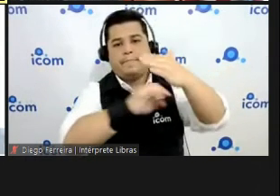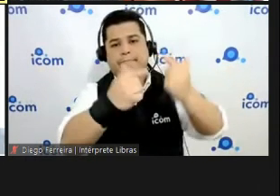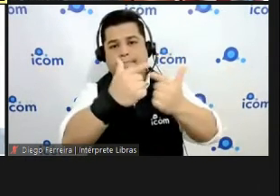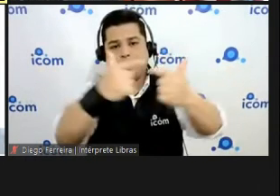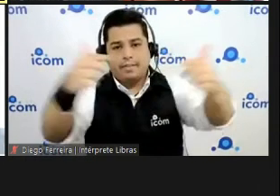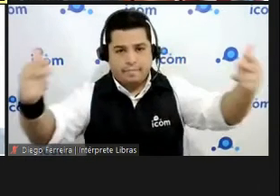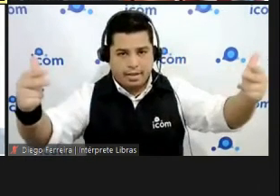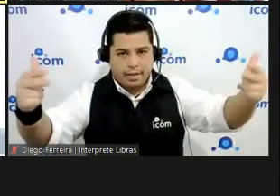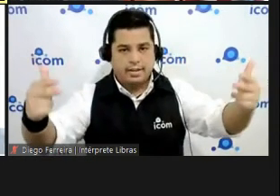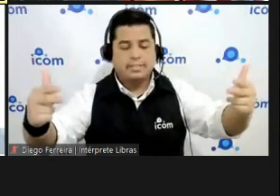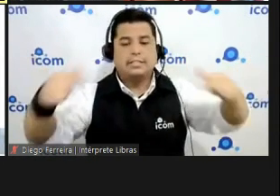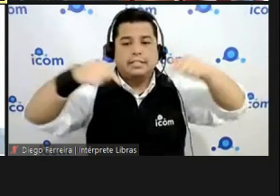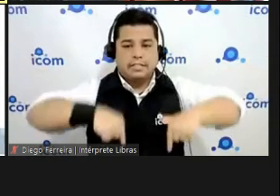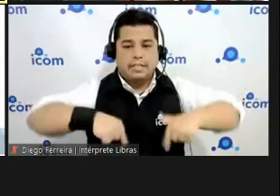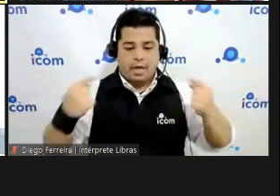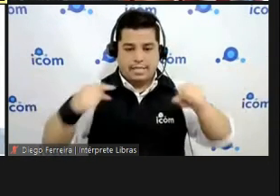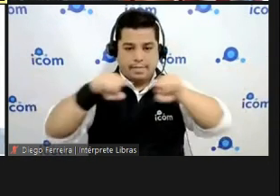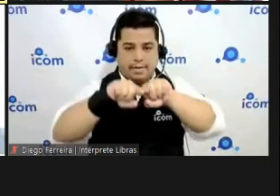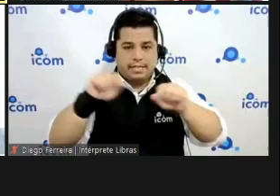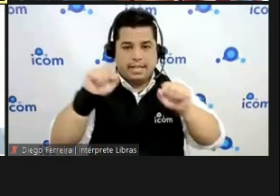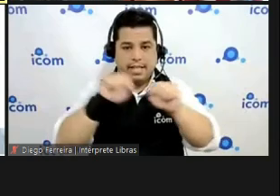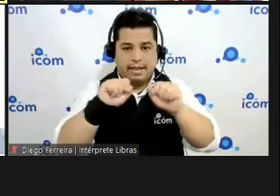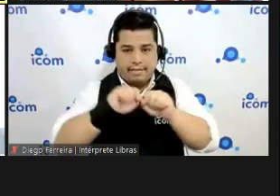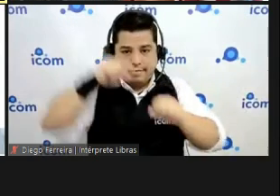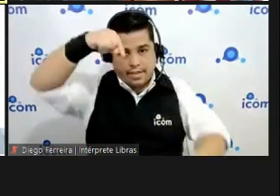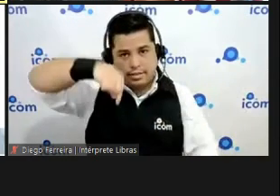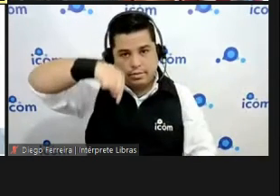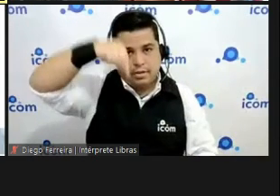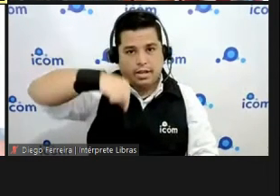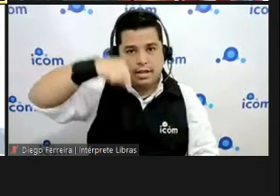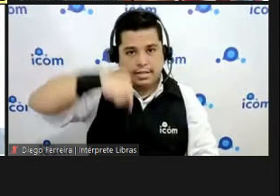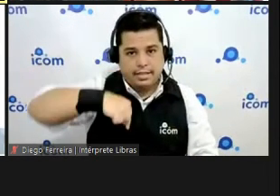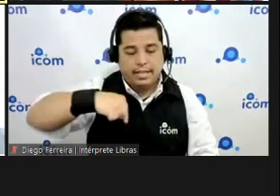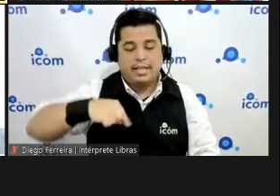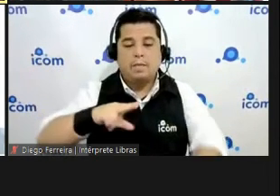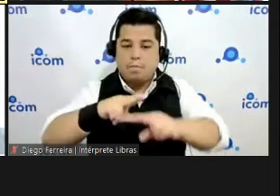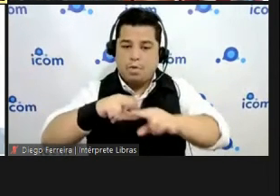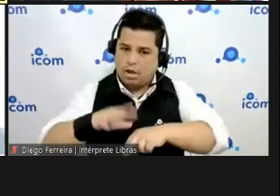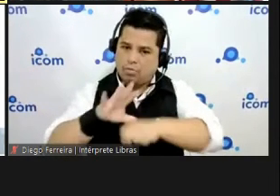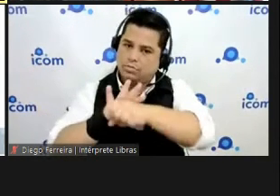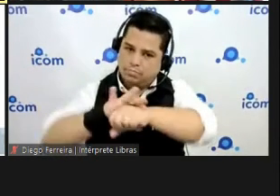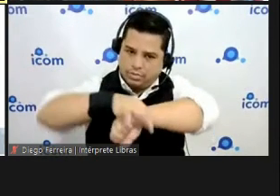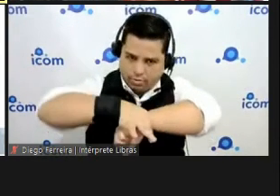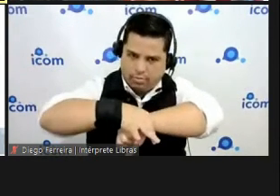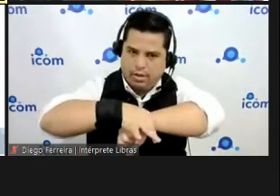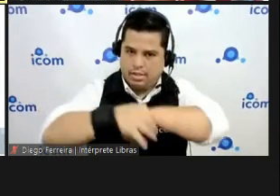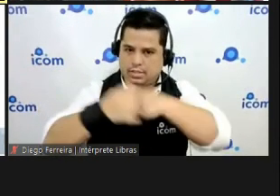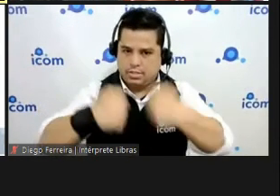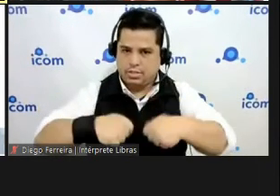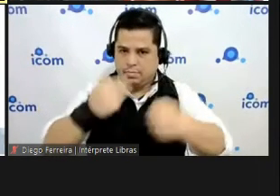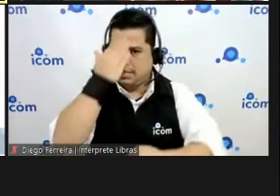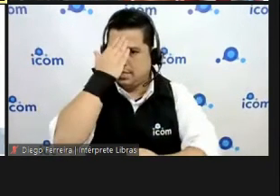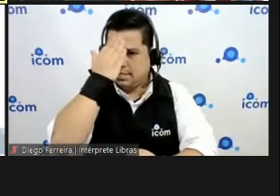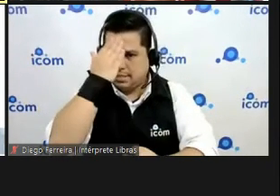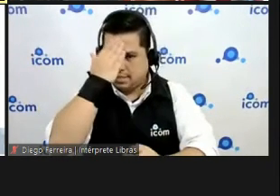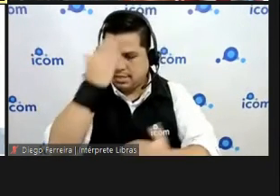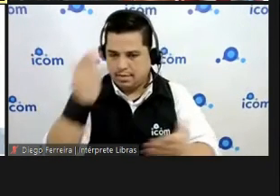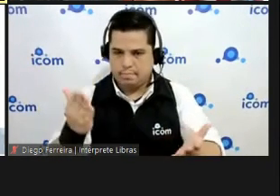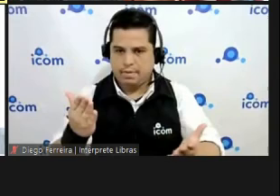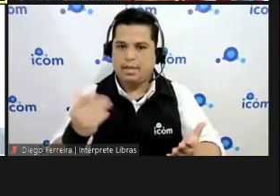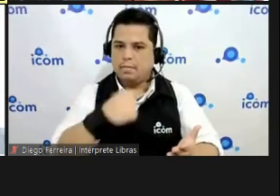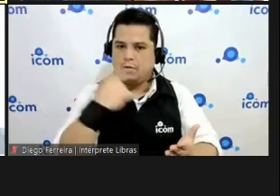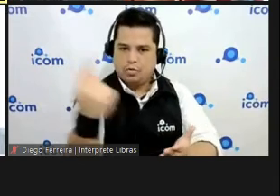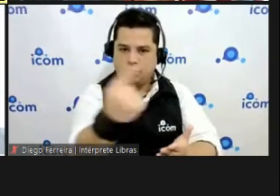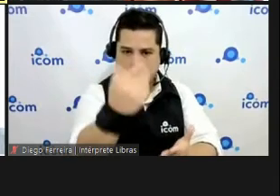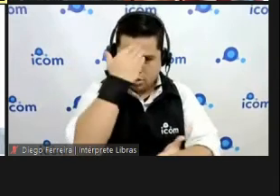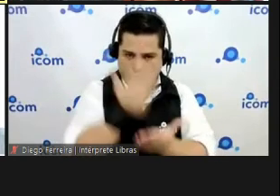aqui porque a gente também não pode fazer um mercado que seja um mercado inseguro a gente abre as empresas fazem o credenciamento